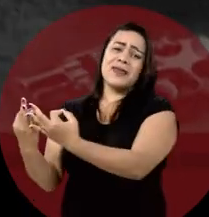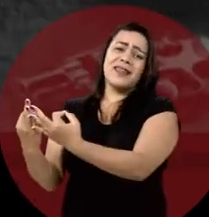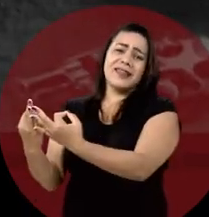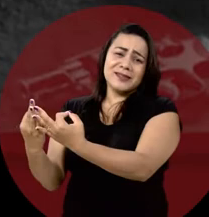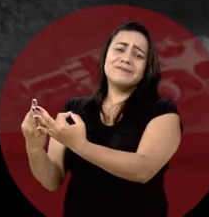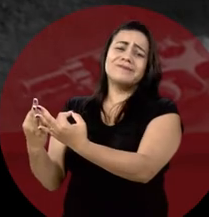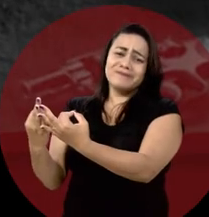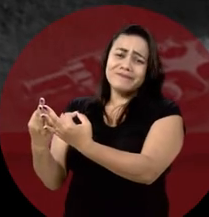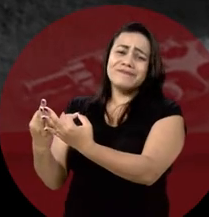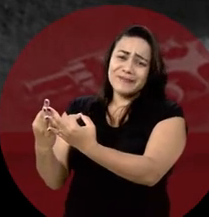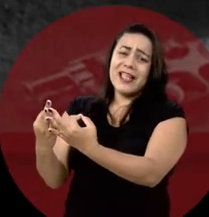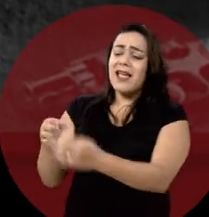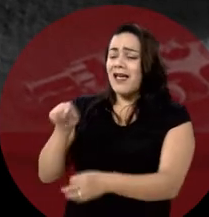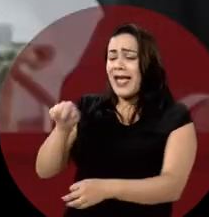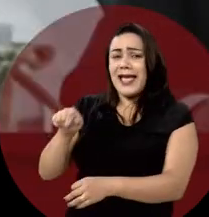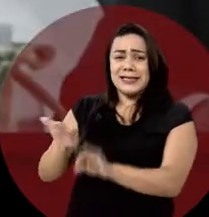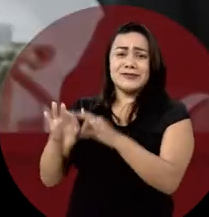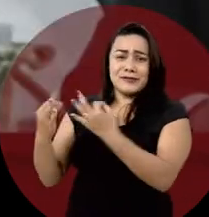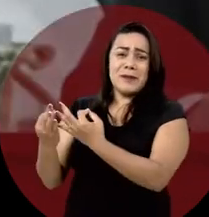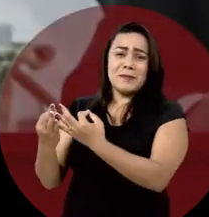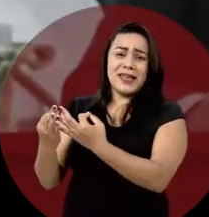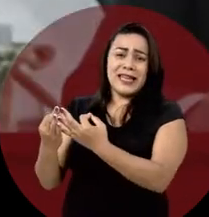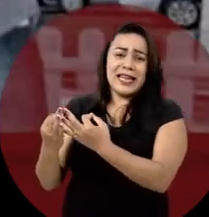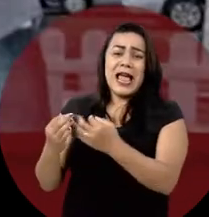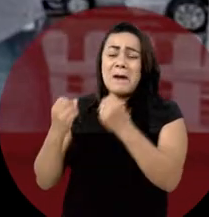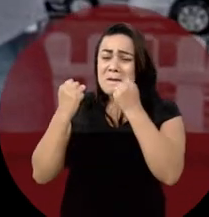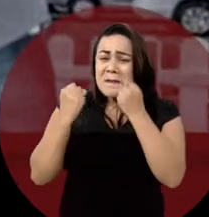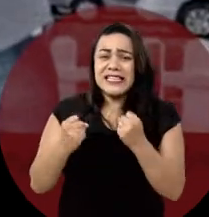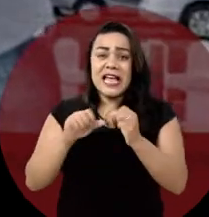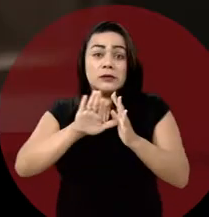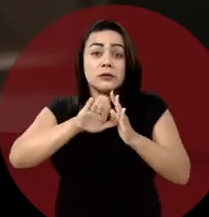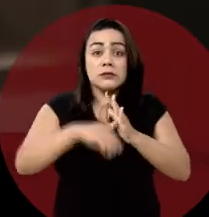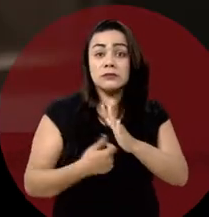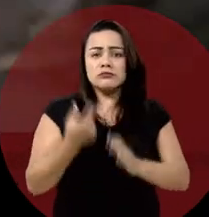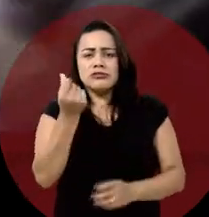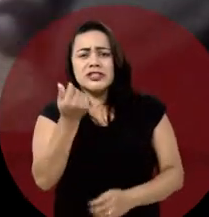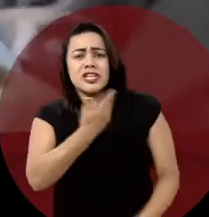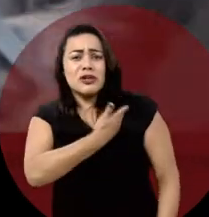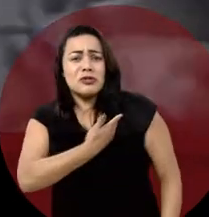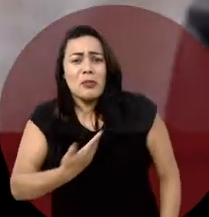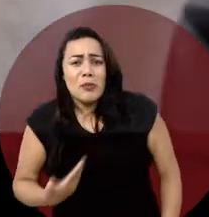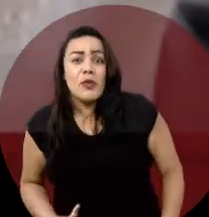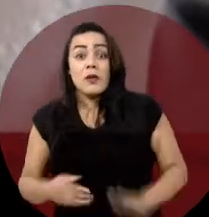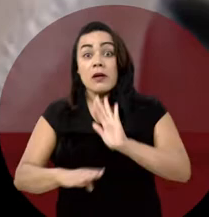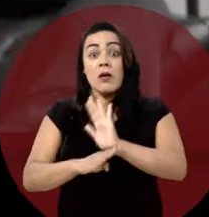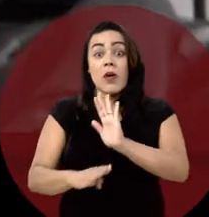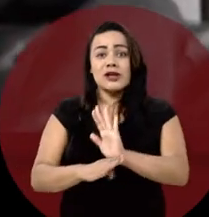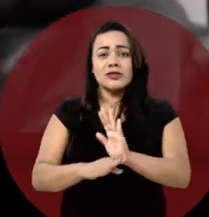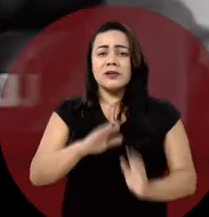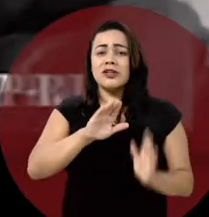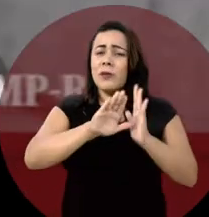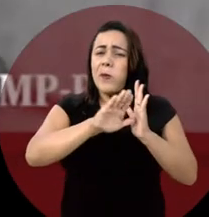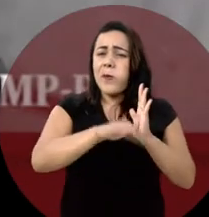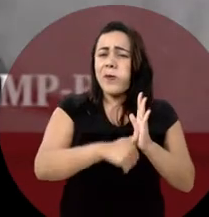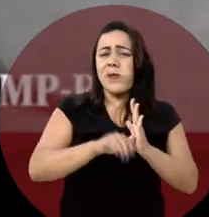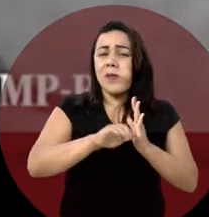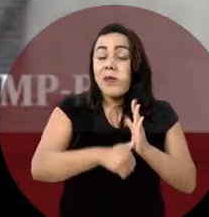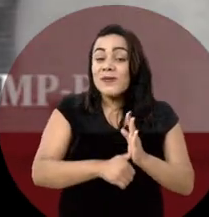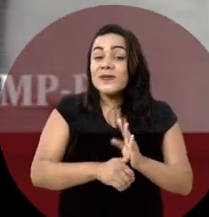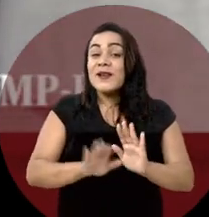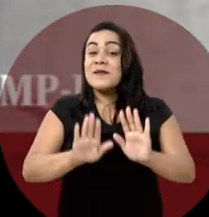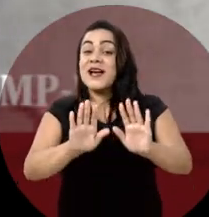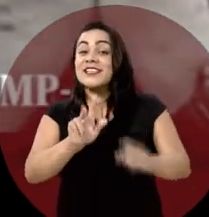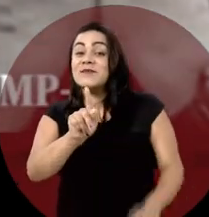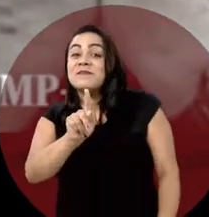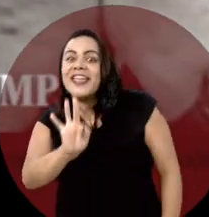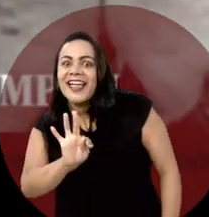esconder os casos de corrupção da família. Vou interferir! Eles estão envolvidos em um esquema pesado que rouba dinheiro público com a ajuda